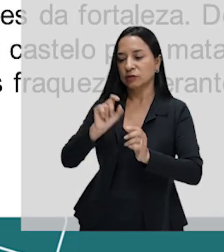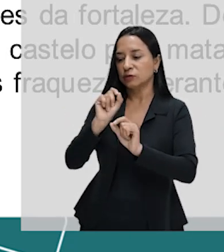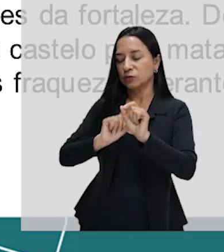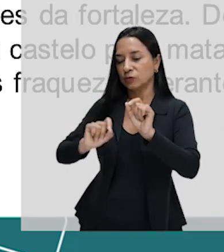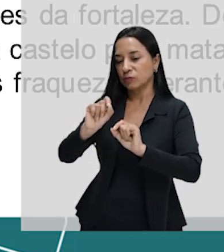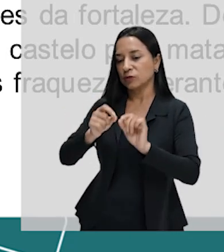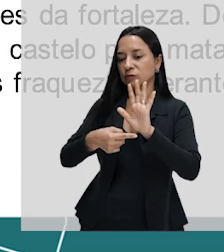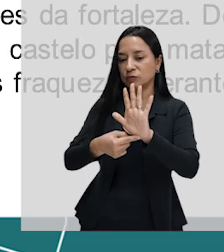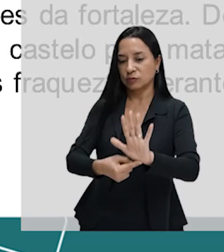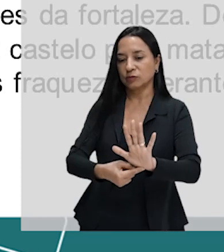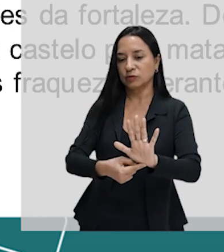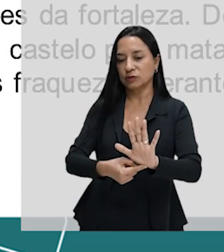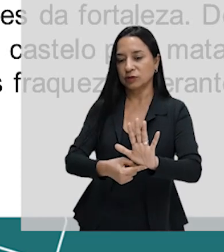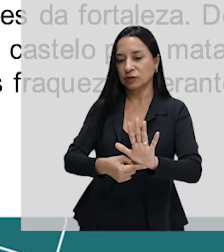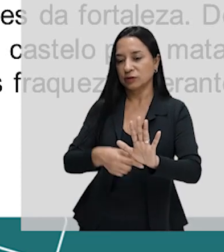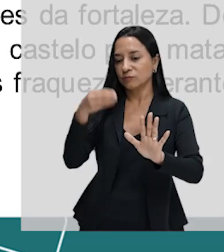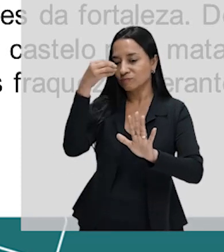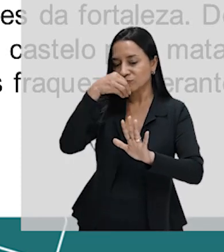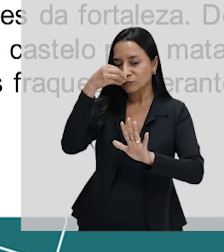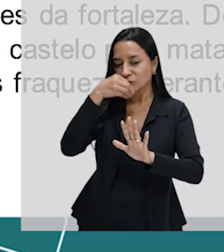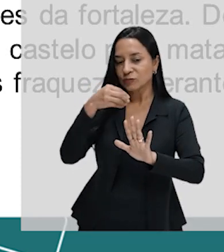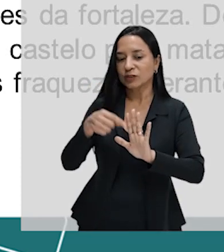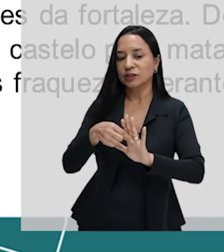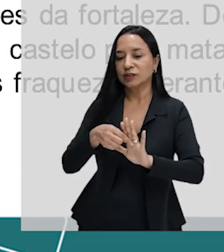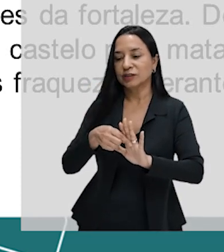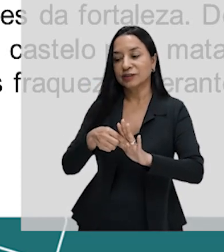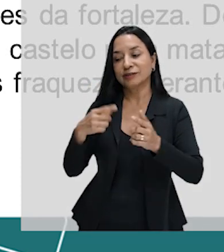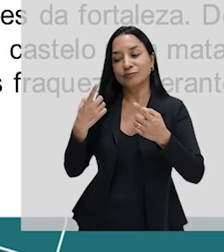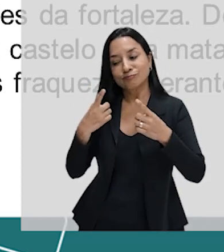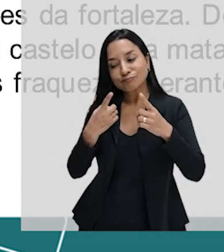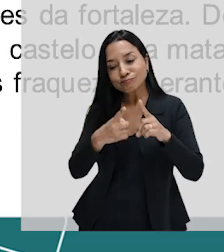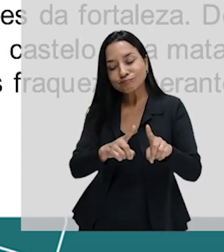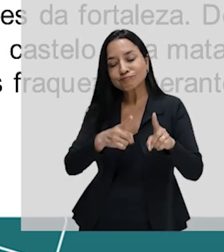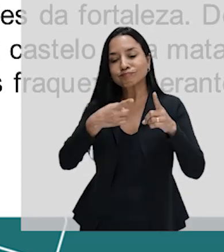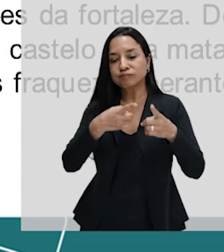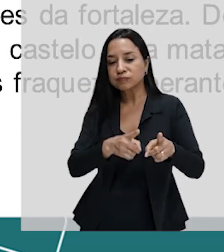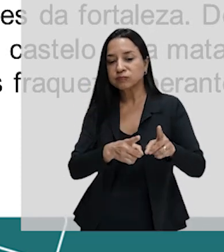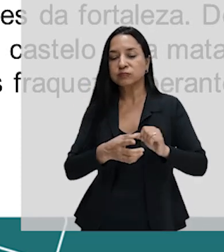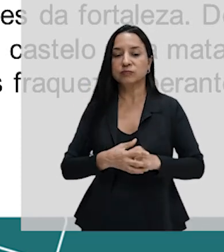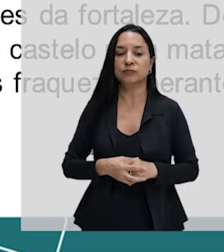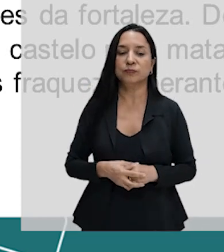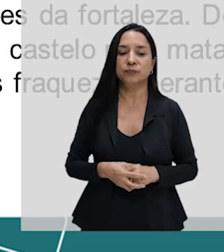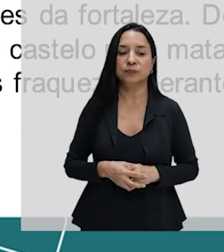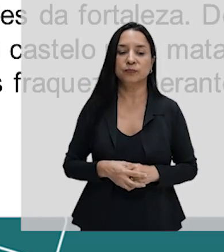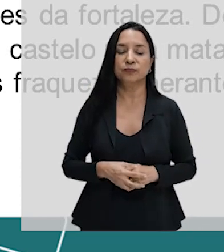demonstrasse as suas fraquezas perante as ameaças do inimigo.